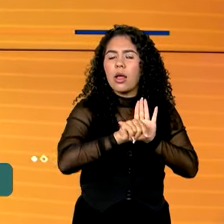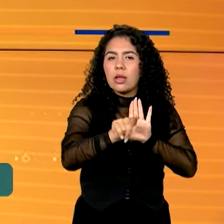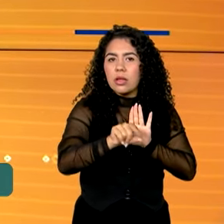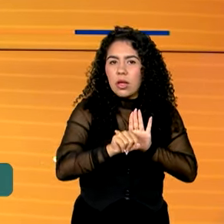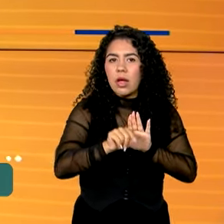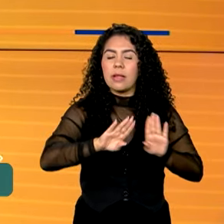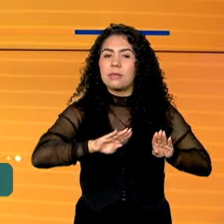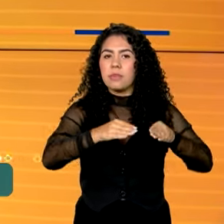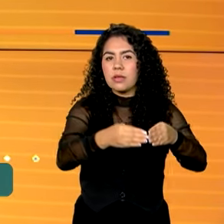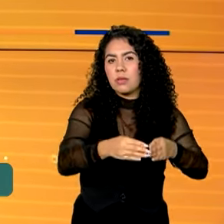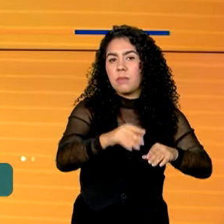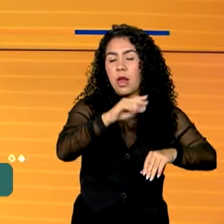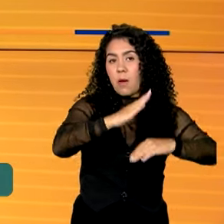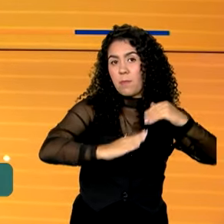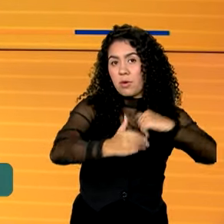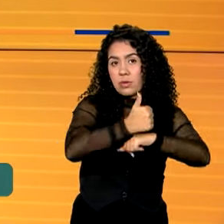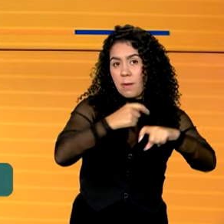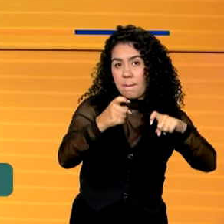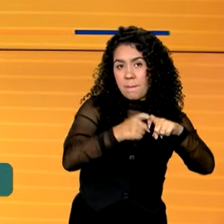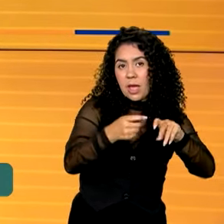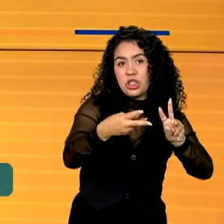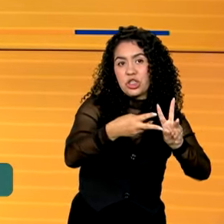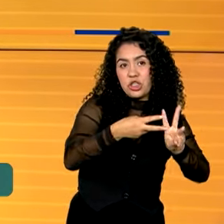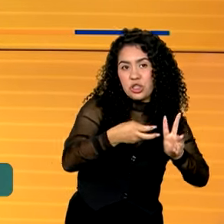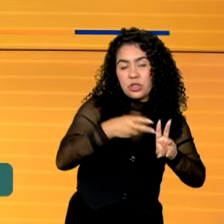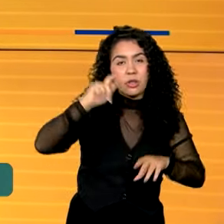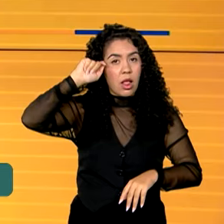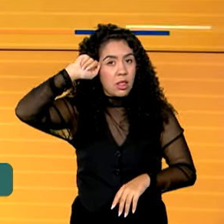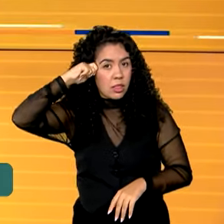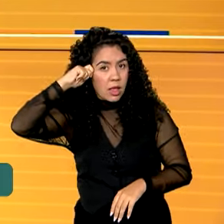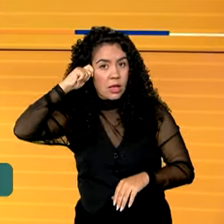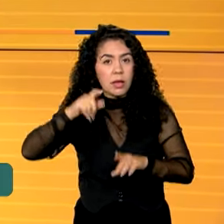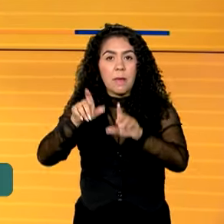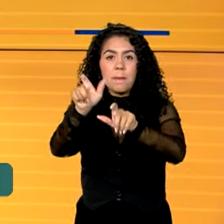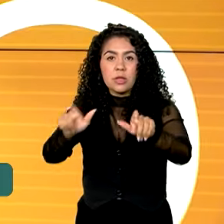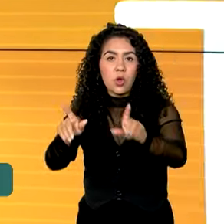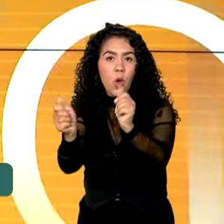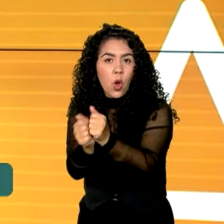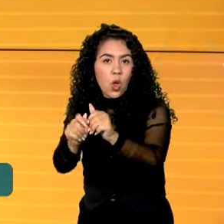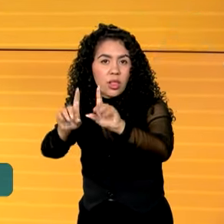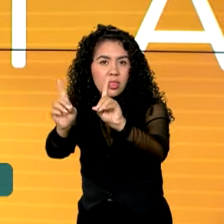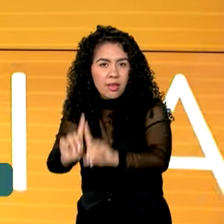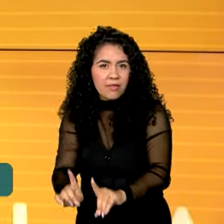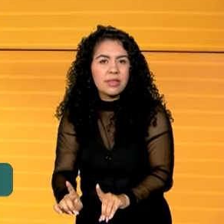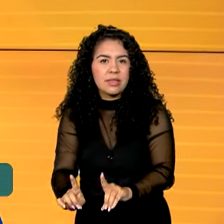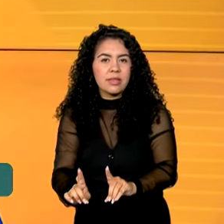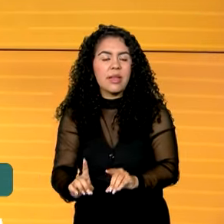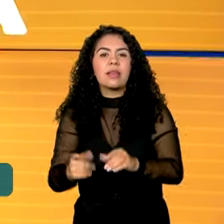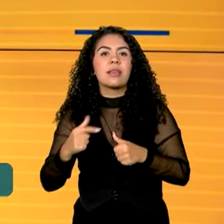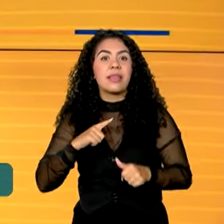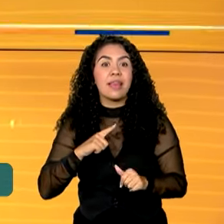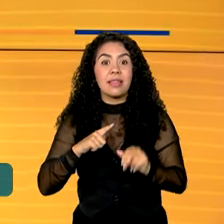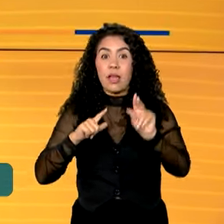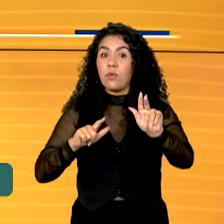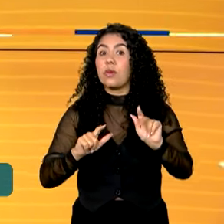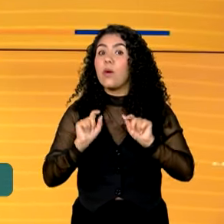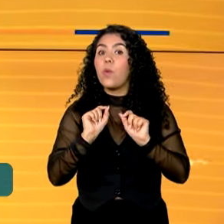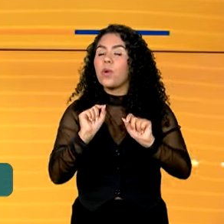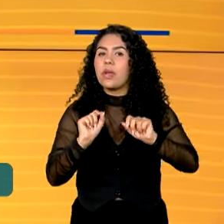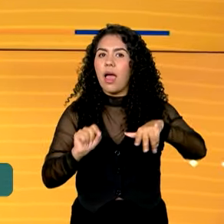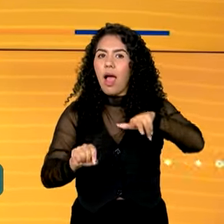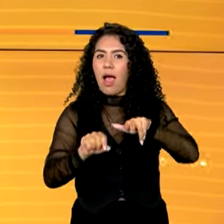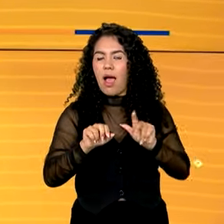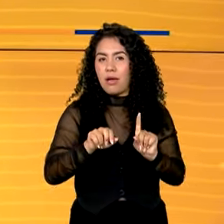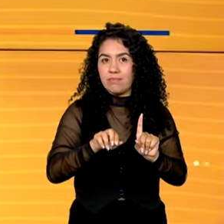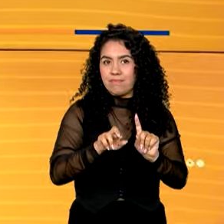médicos indígenas, negros, quilombolas e pessoas com deficiência, o que reforça a representatividade junto à